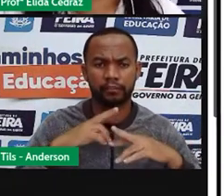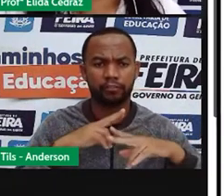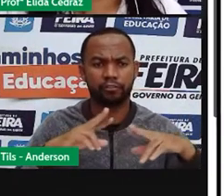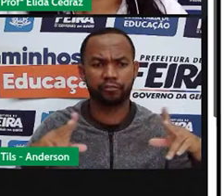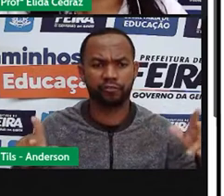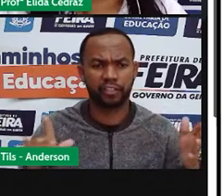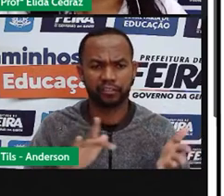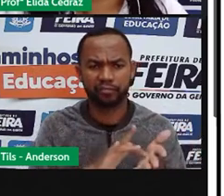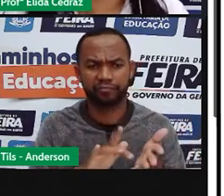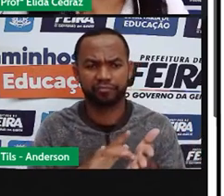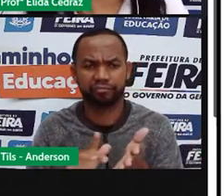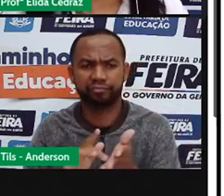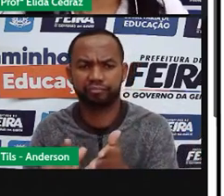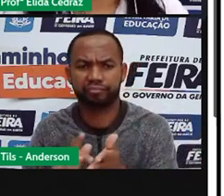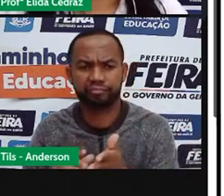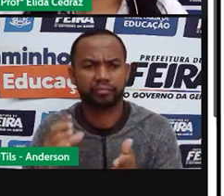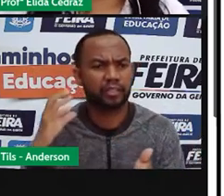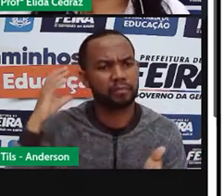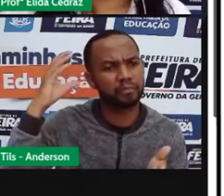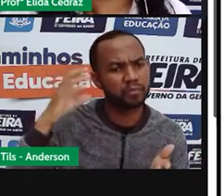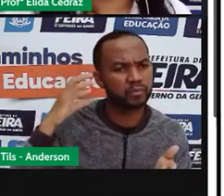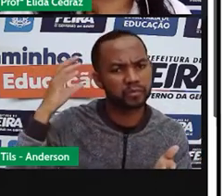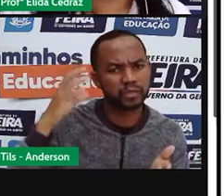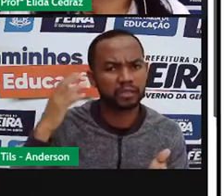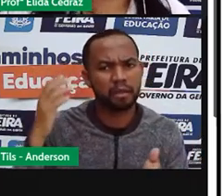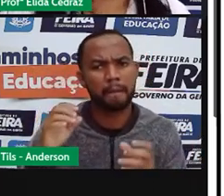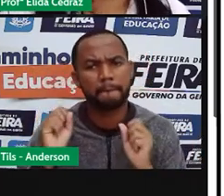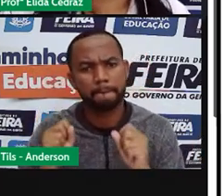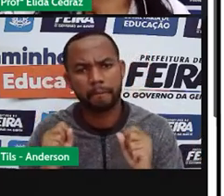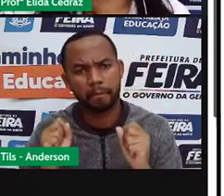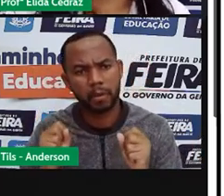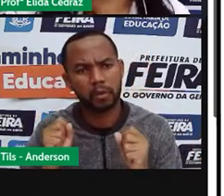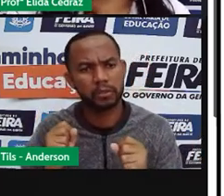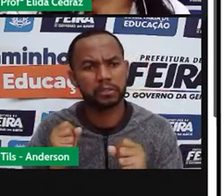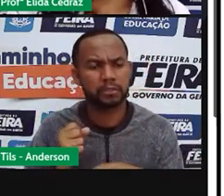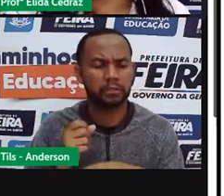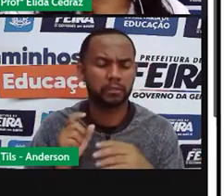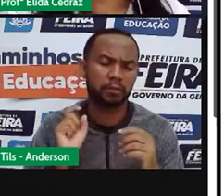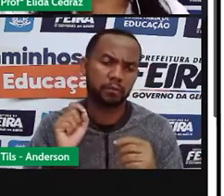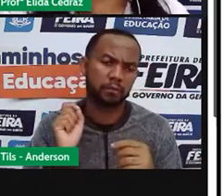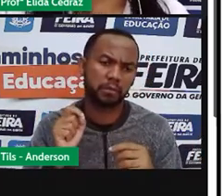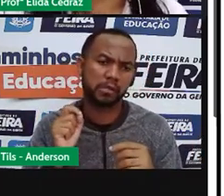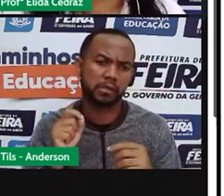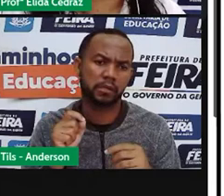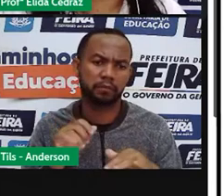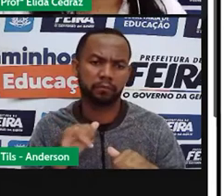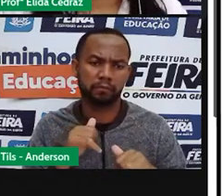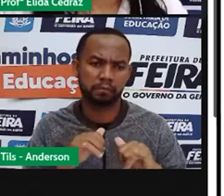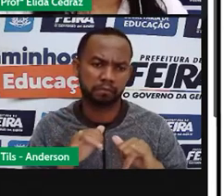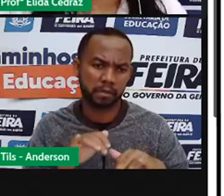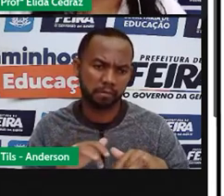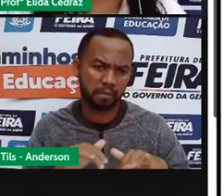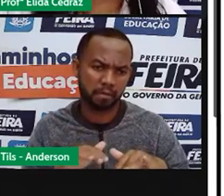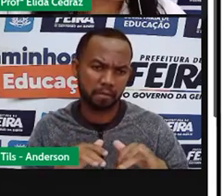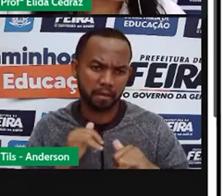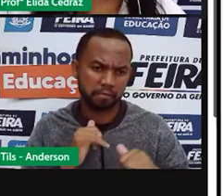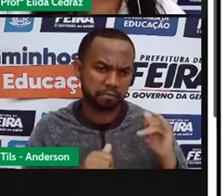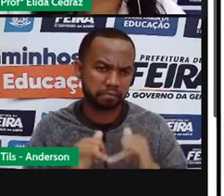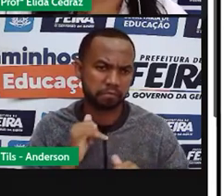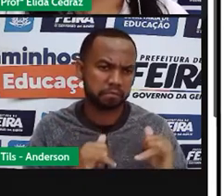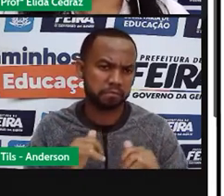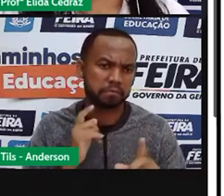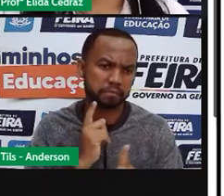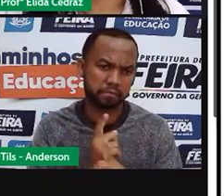digitais de músicas. Nós podemos acessar, através da internet, em qualquer aparelho